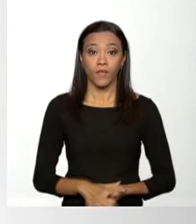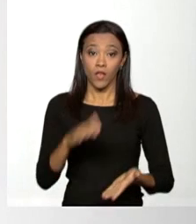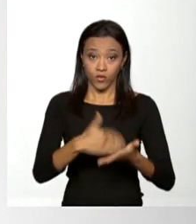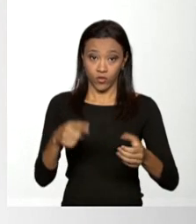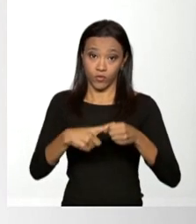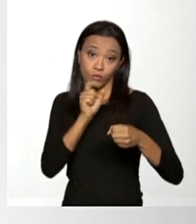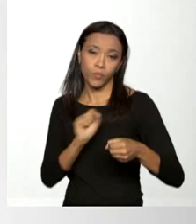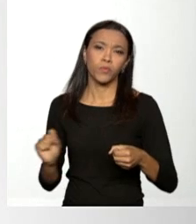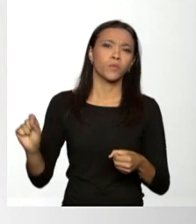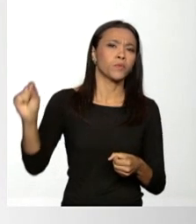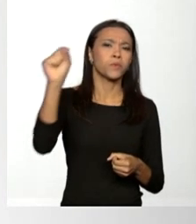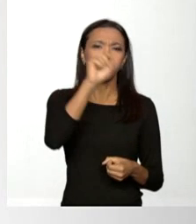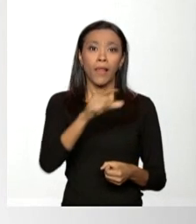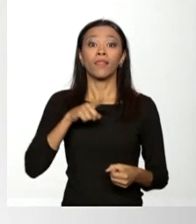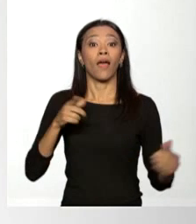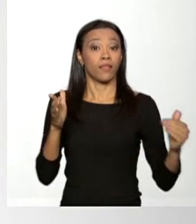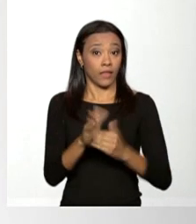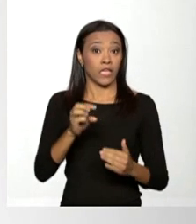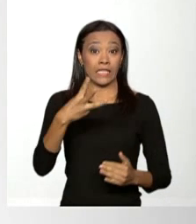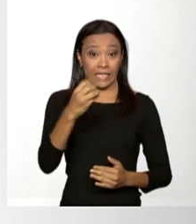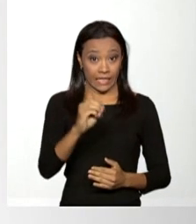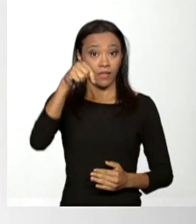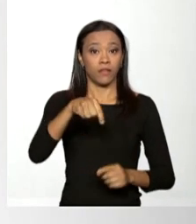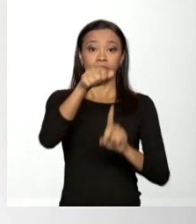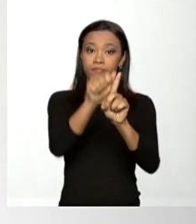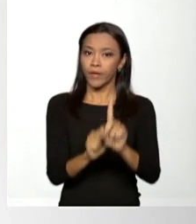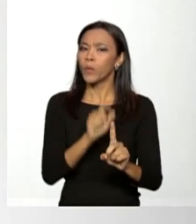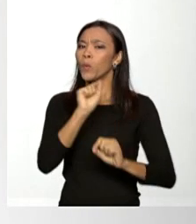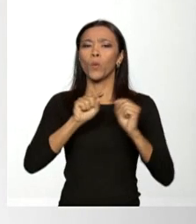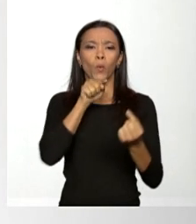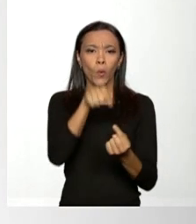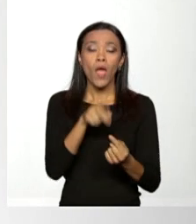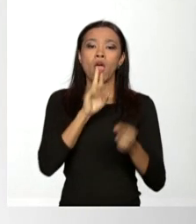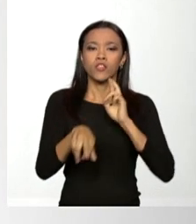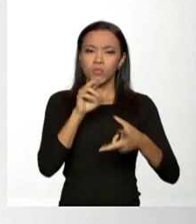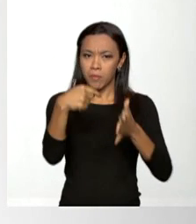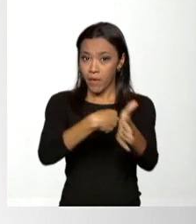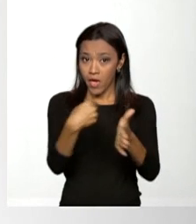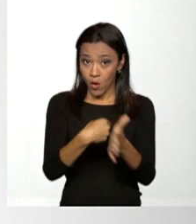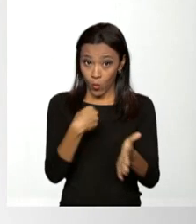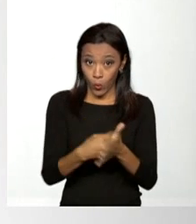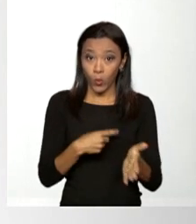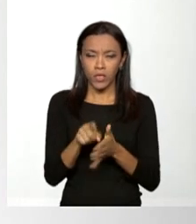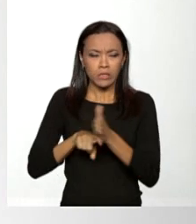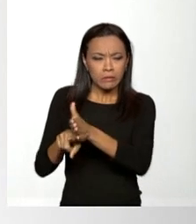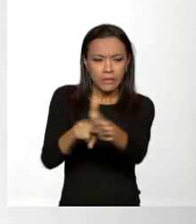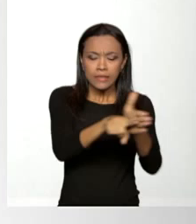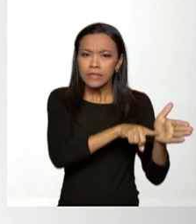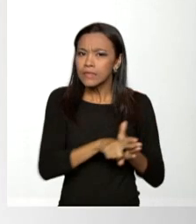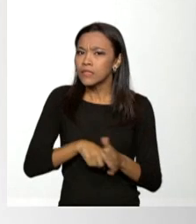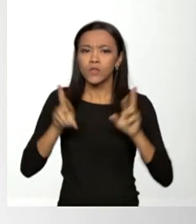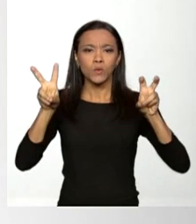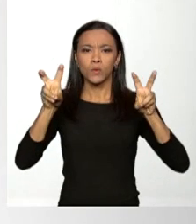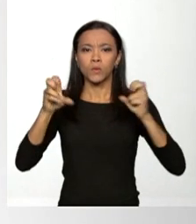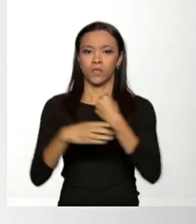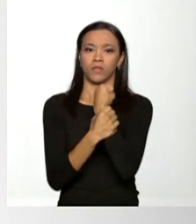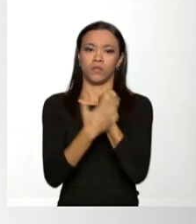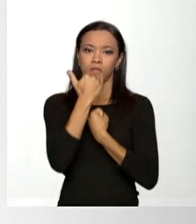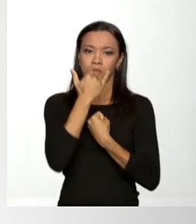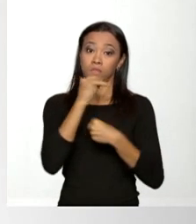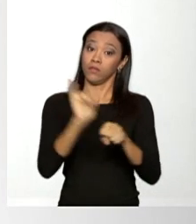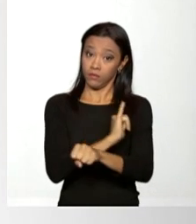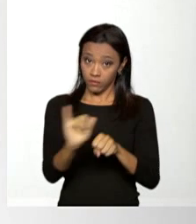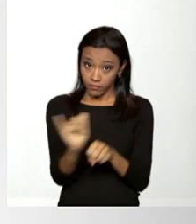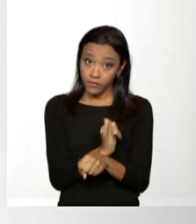Gestores municipais tem até o dia 30 deste mês para responder o questionário do mapeamento de segurança alimentar e nutricional.